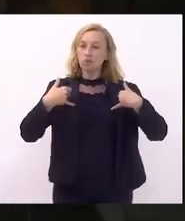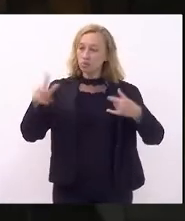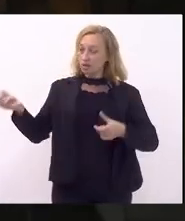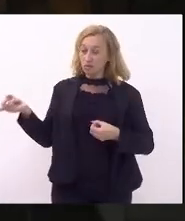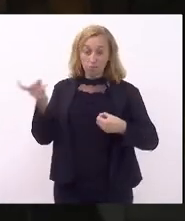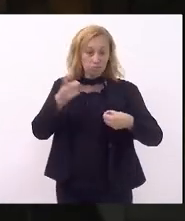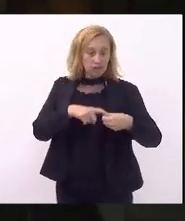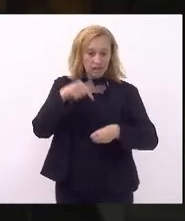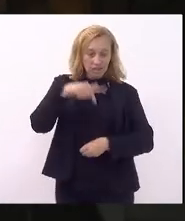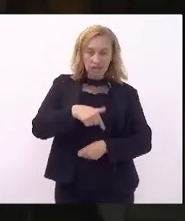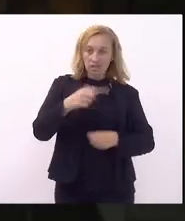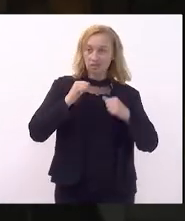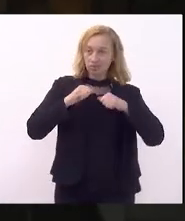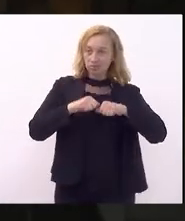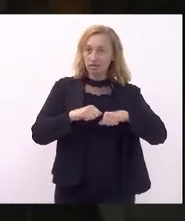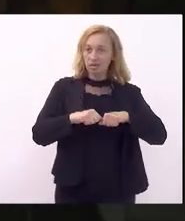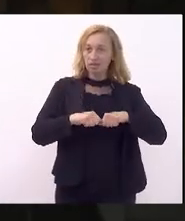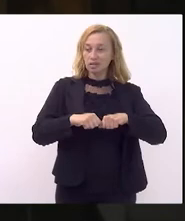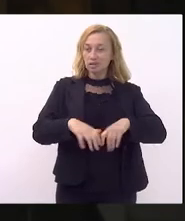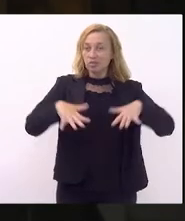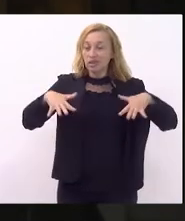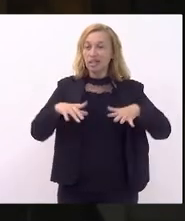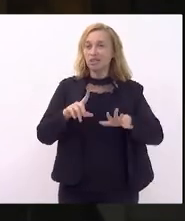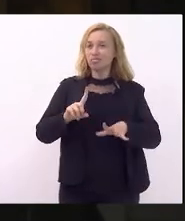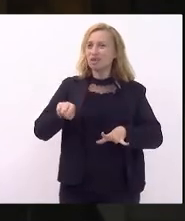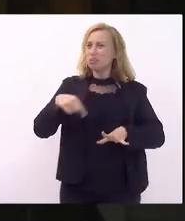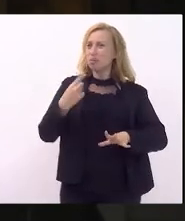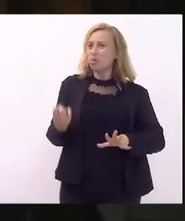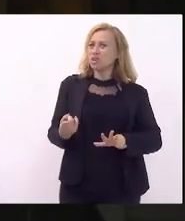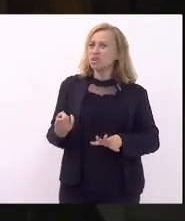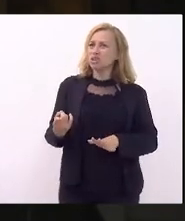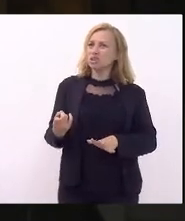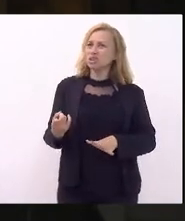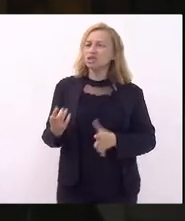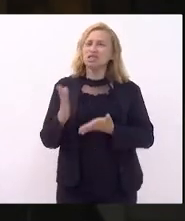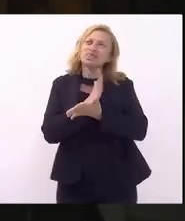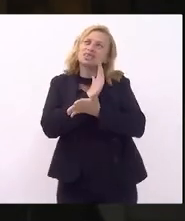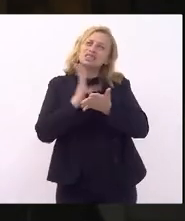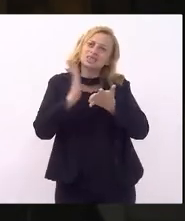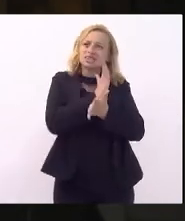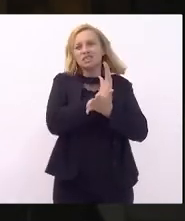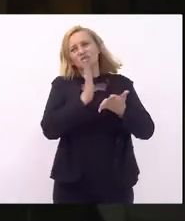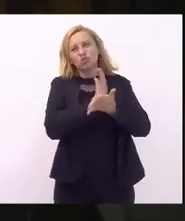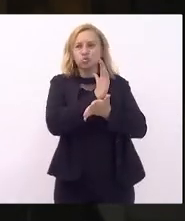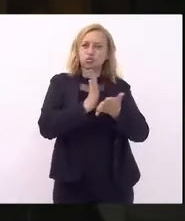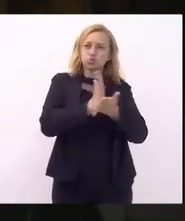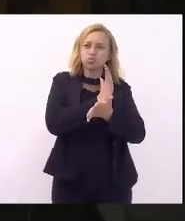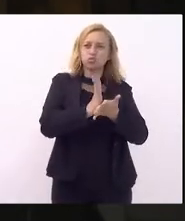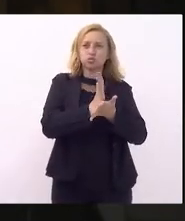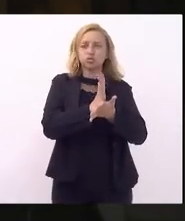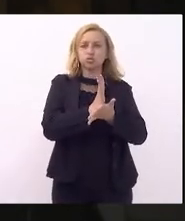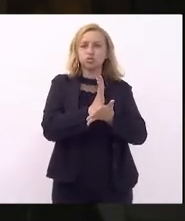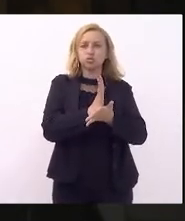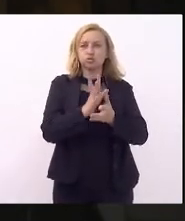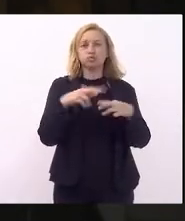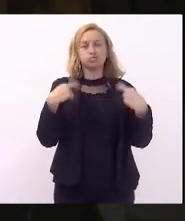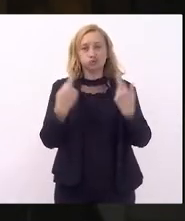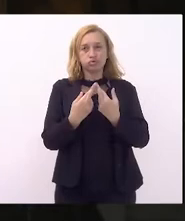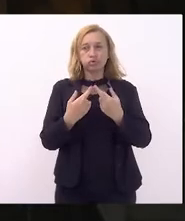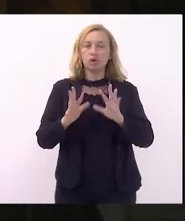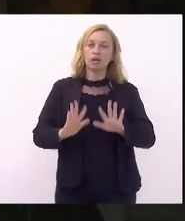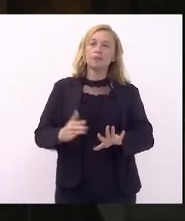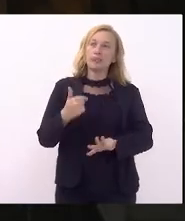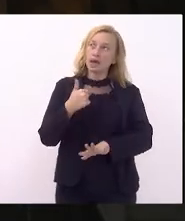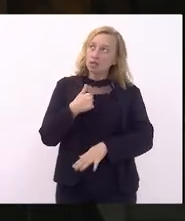no plenário depois de algumas sessões. Eu